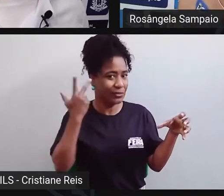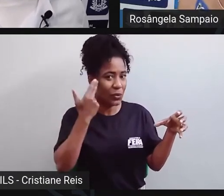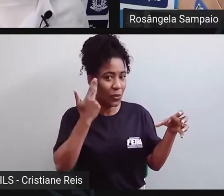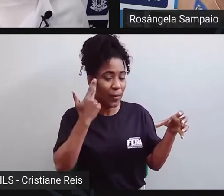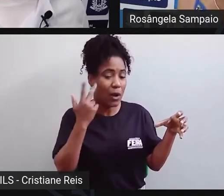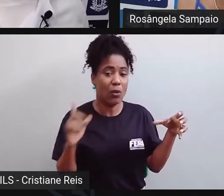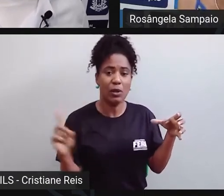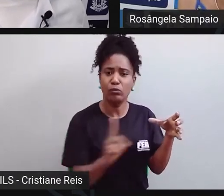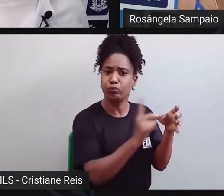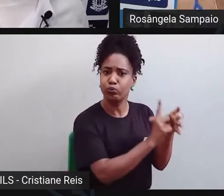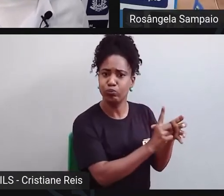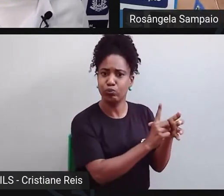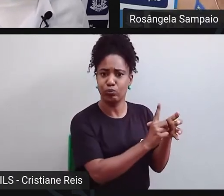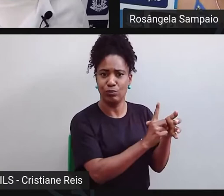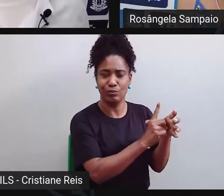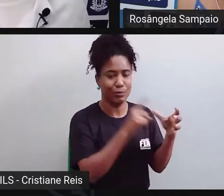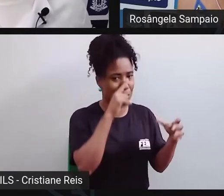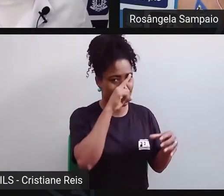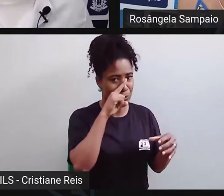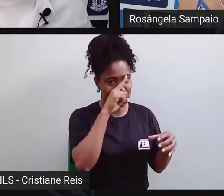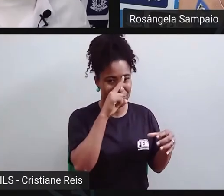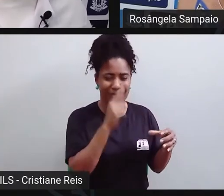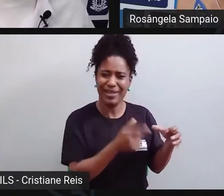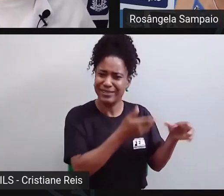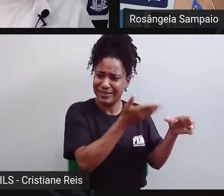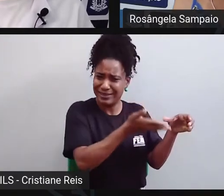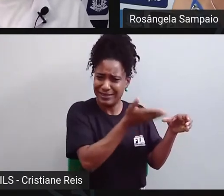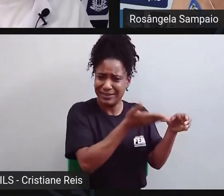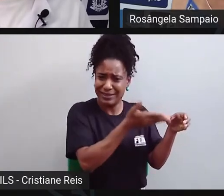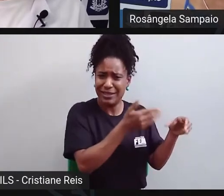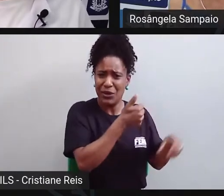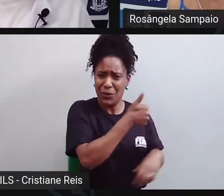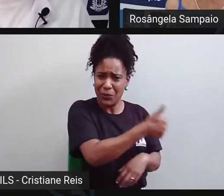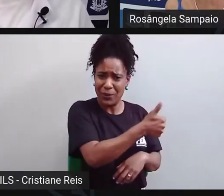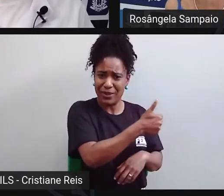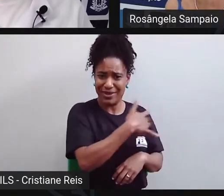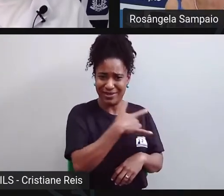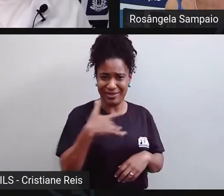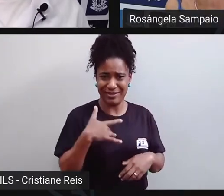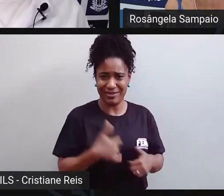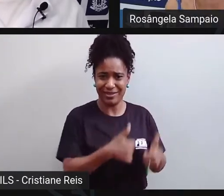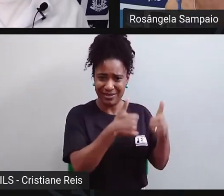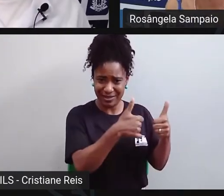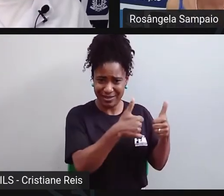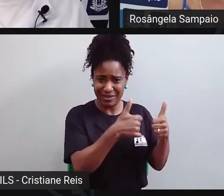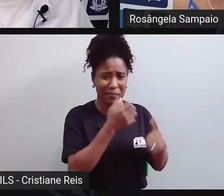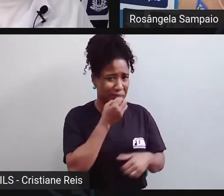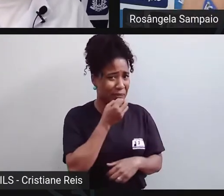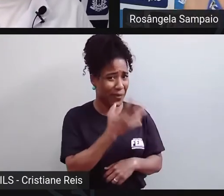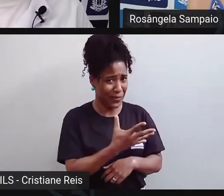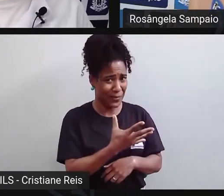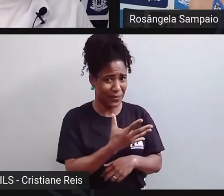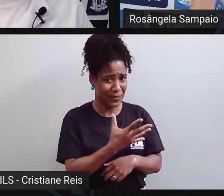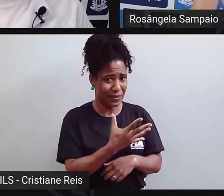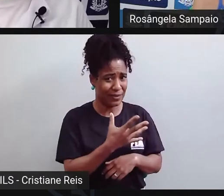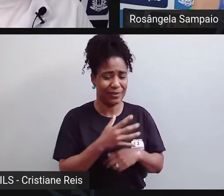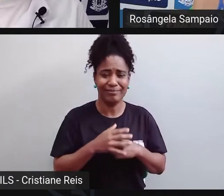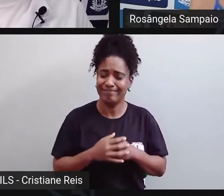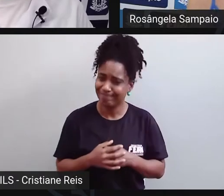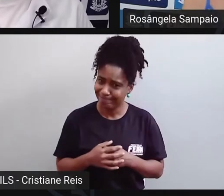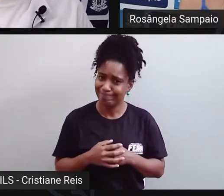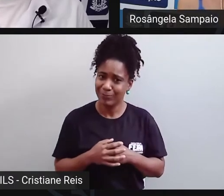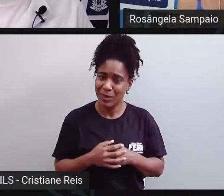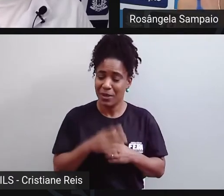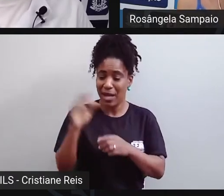efetivo, né? Isso não se tira a pessoa do social para que ela conviva